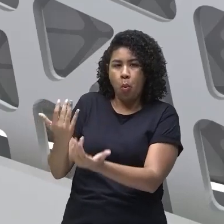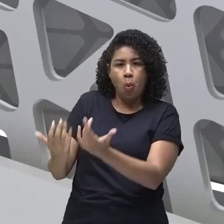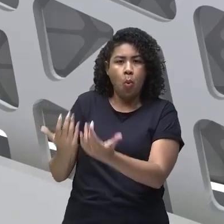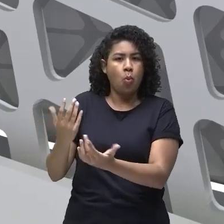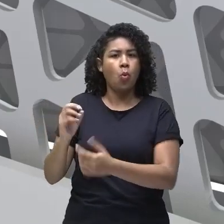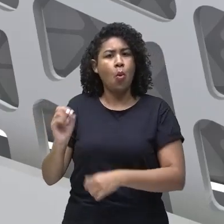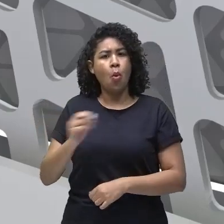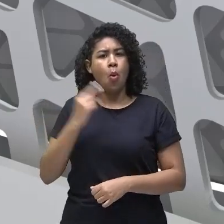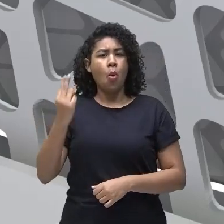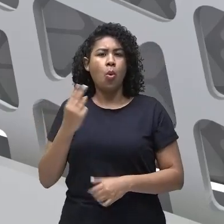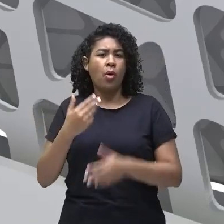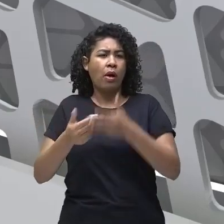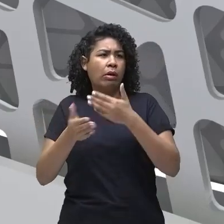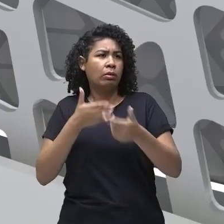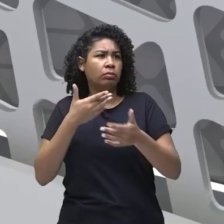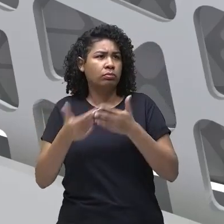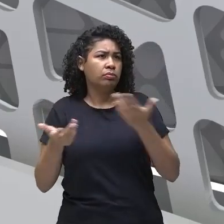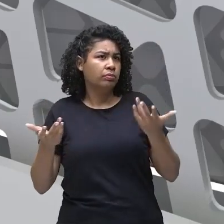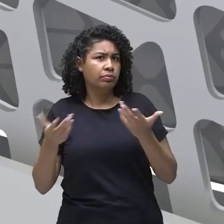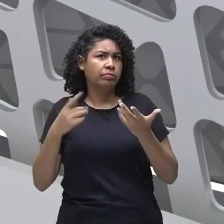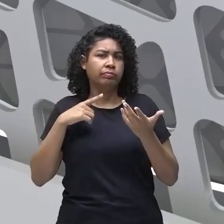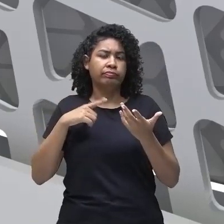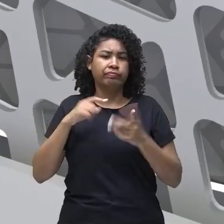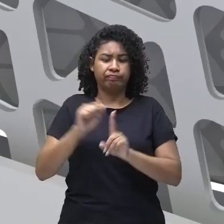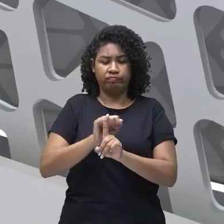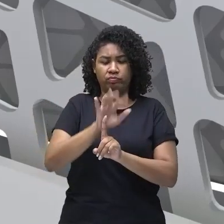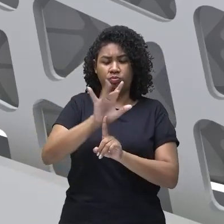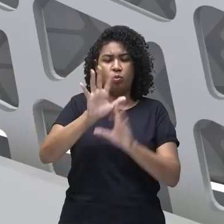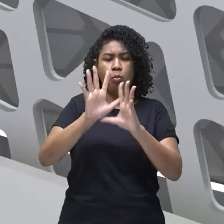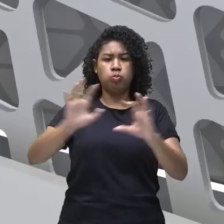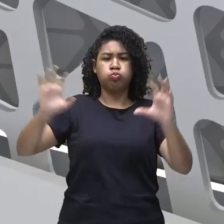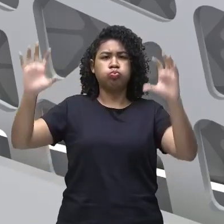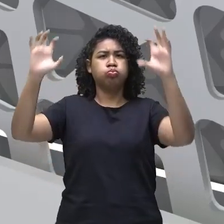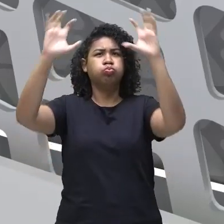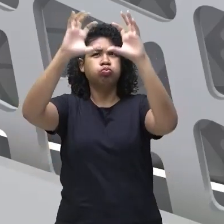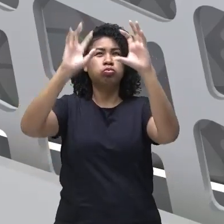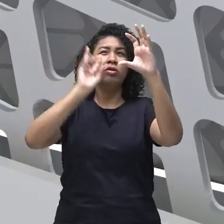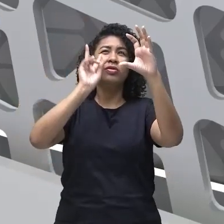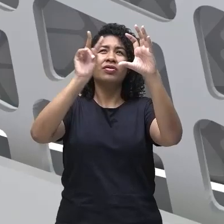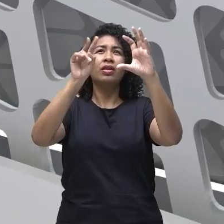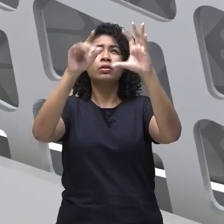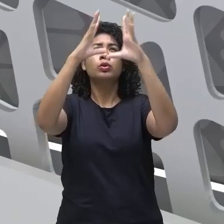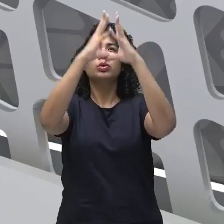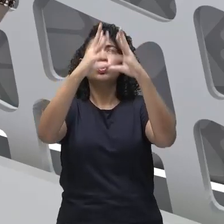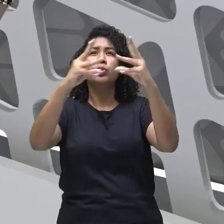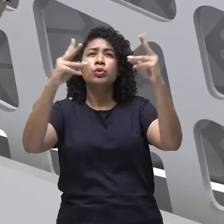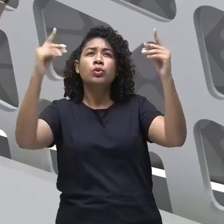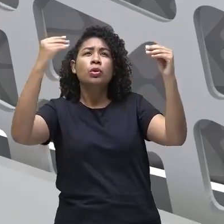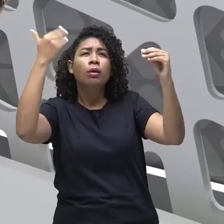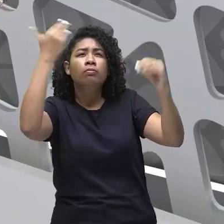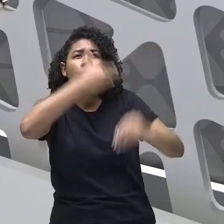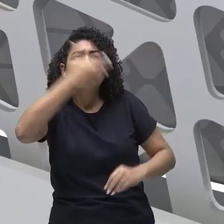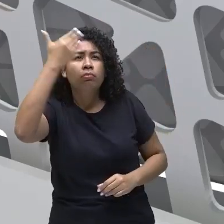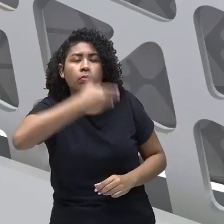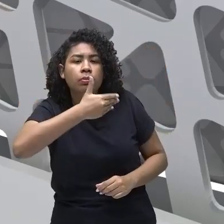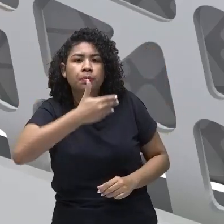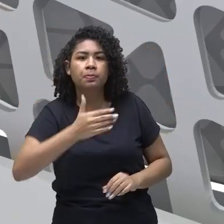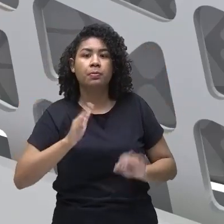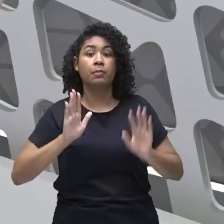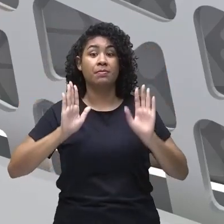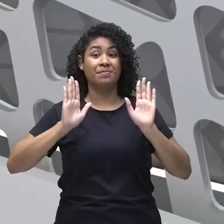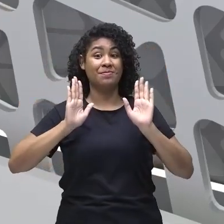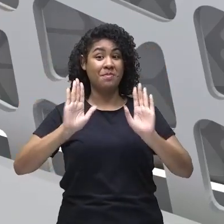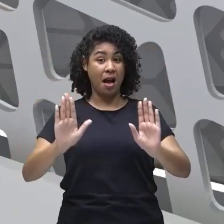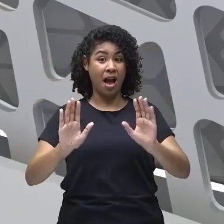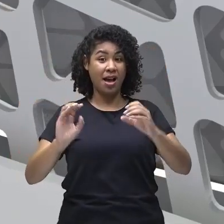jogada no ar por alguma indústria, rapidamente ela some aos nossos olhos, mas as